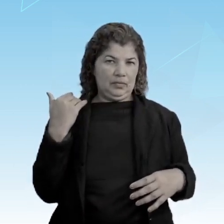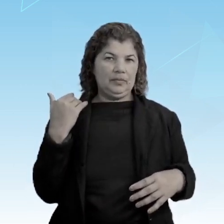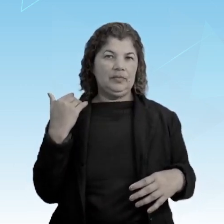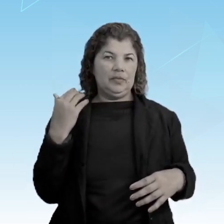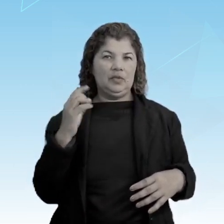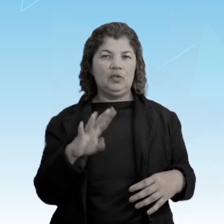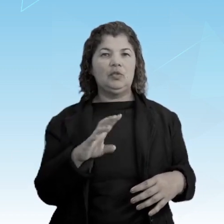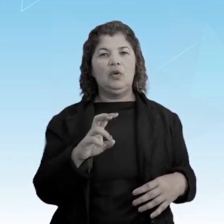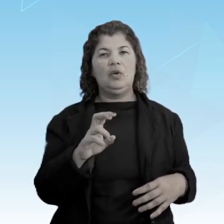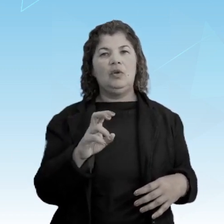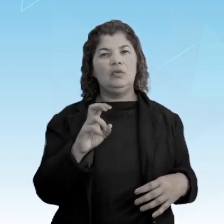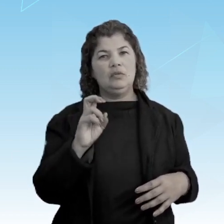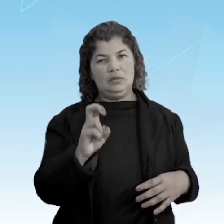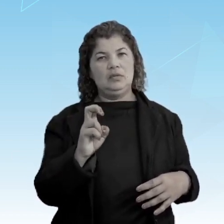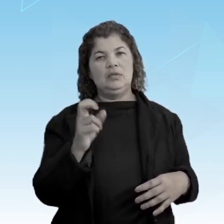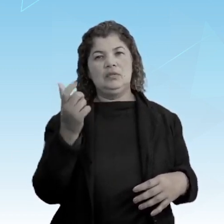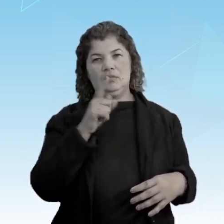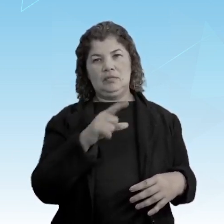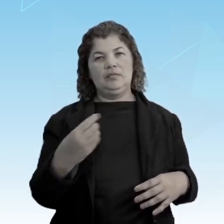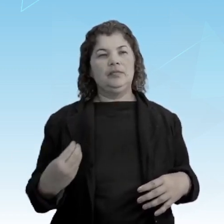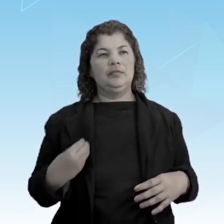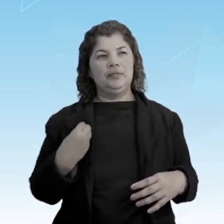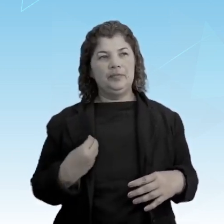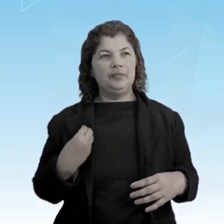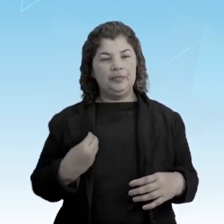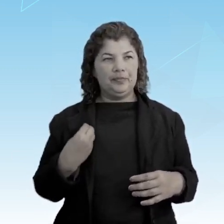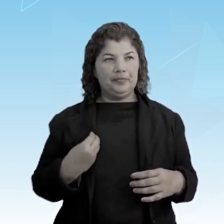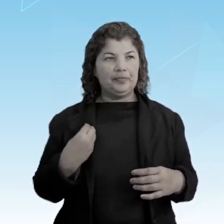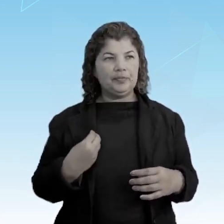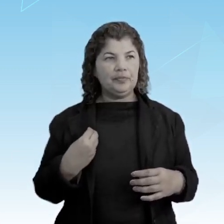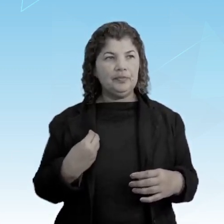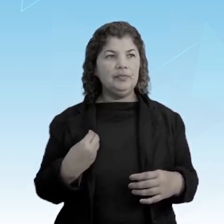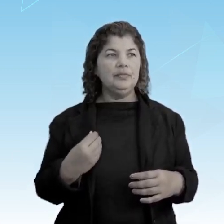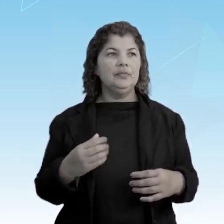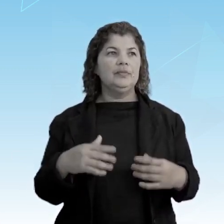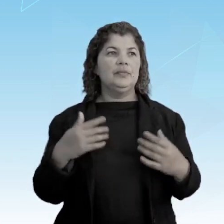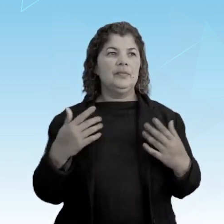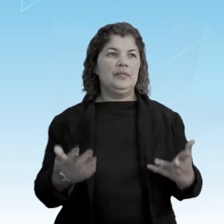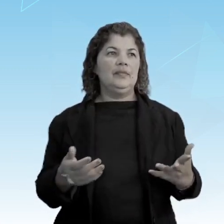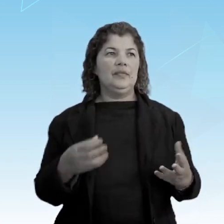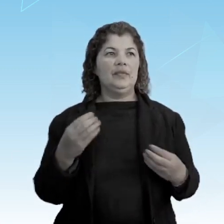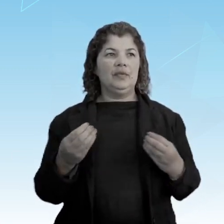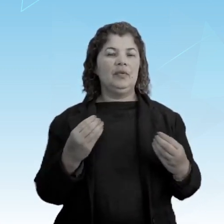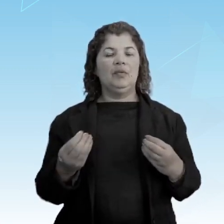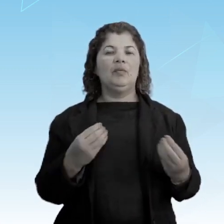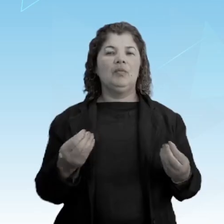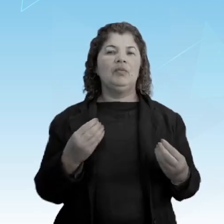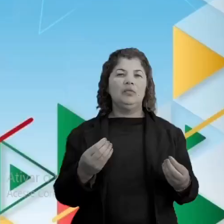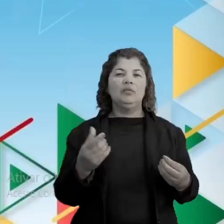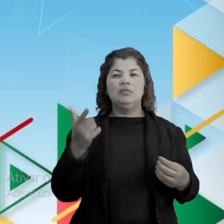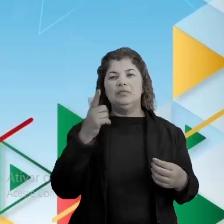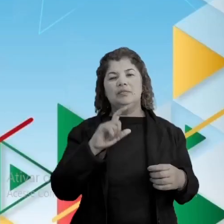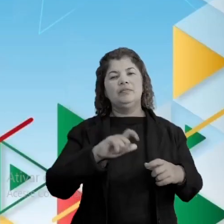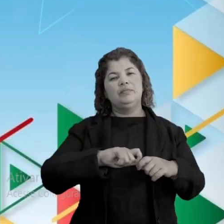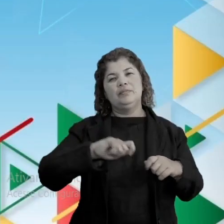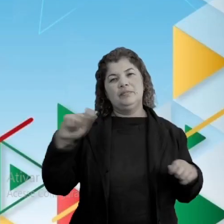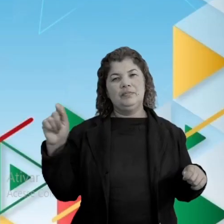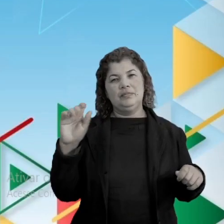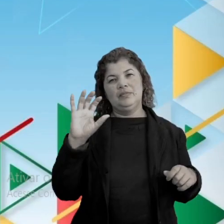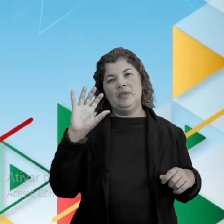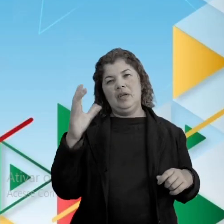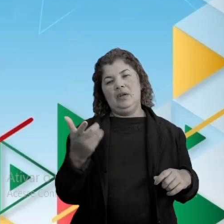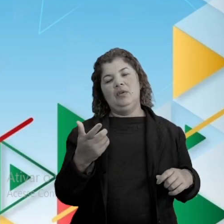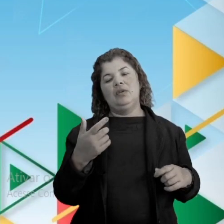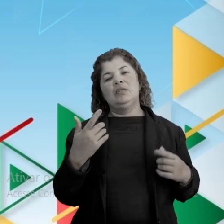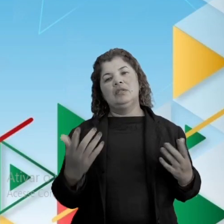Então, aí vem o reconhecimento. E o preço da independência? O reconhecimento e o